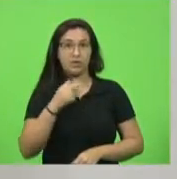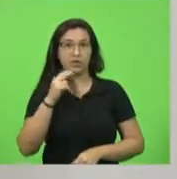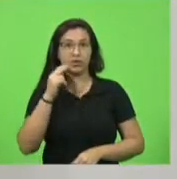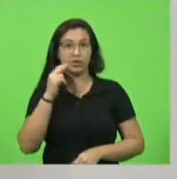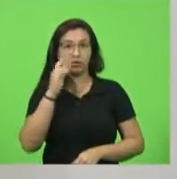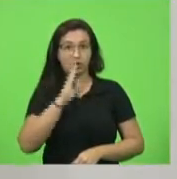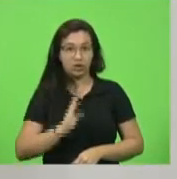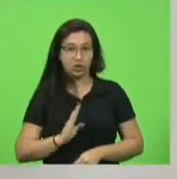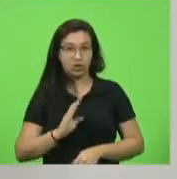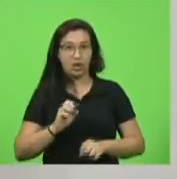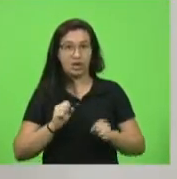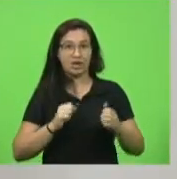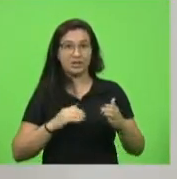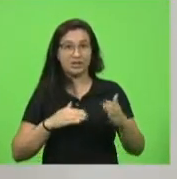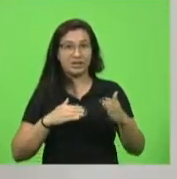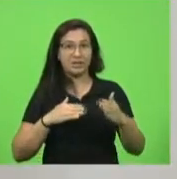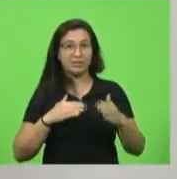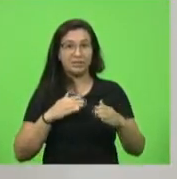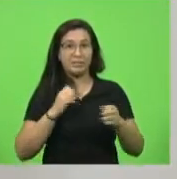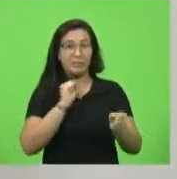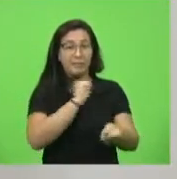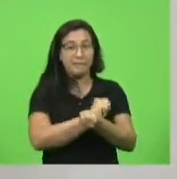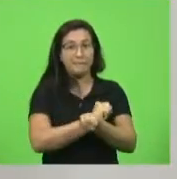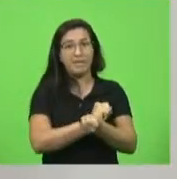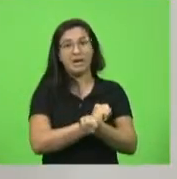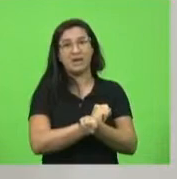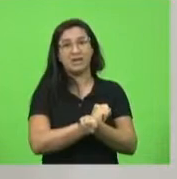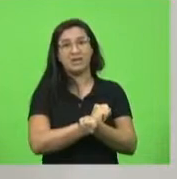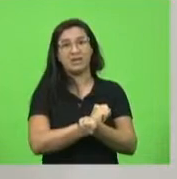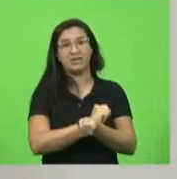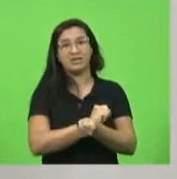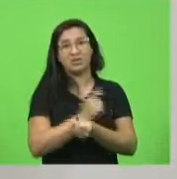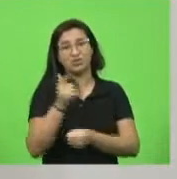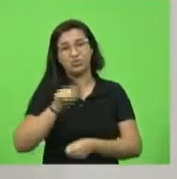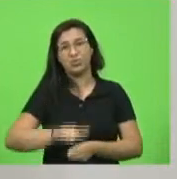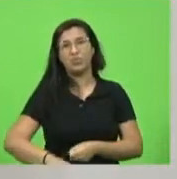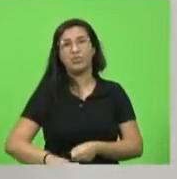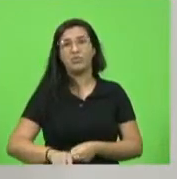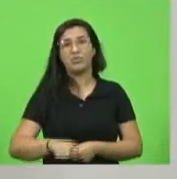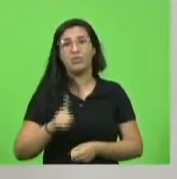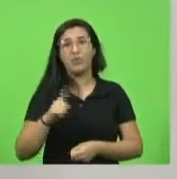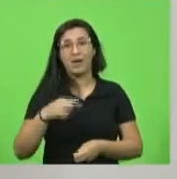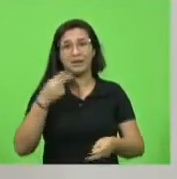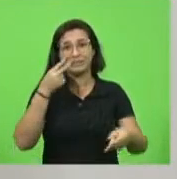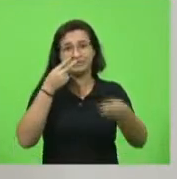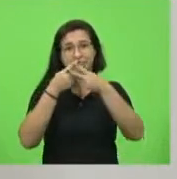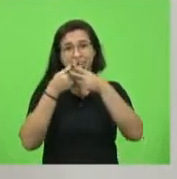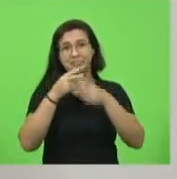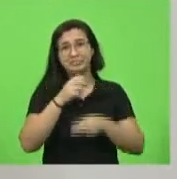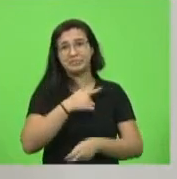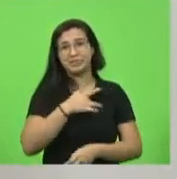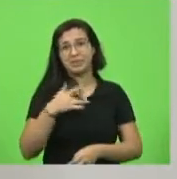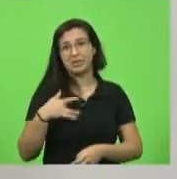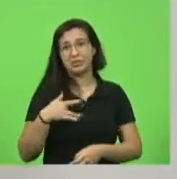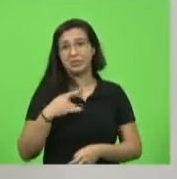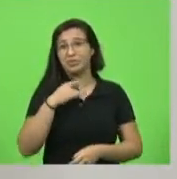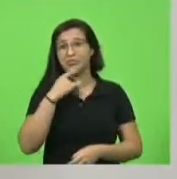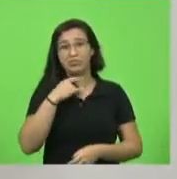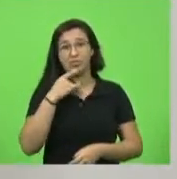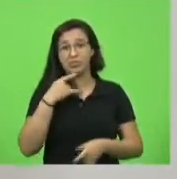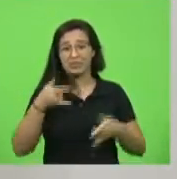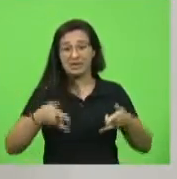novamente, o que é um outro trauma para a saúde. Mas nós não temos escolha, não há mais onde abrigar novos leitos.